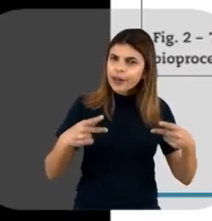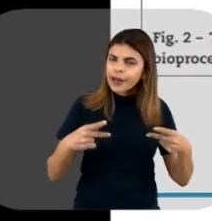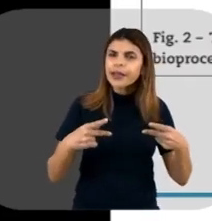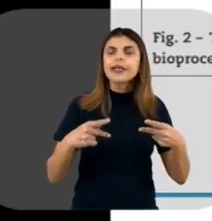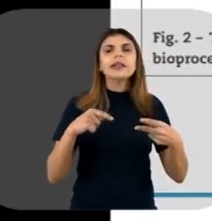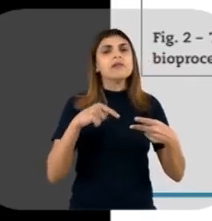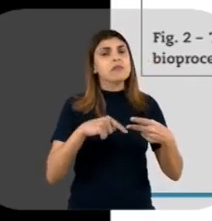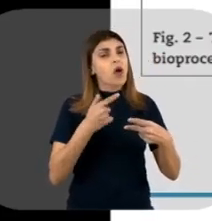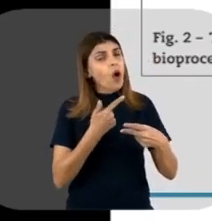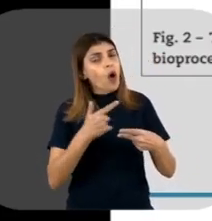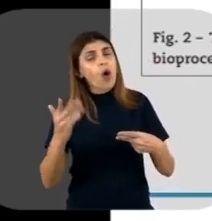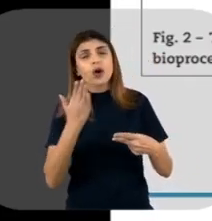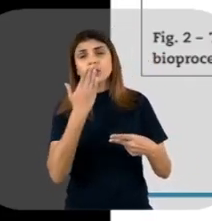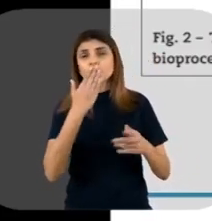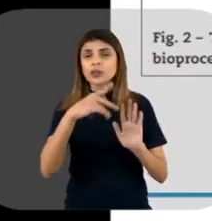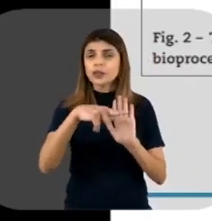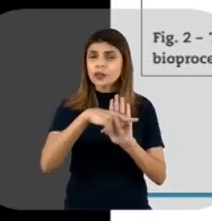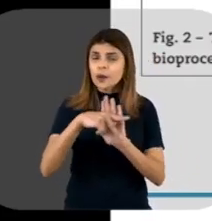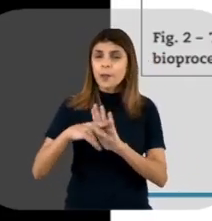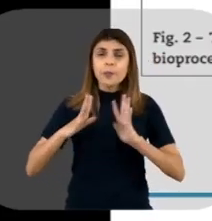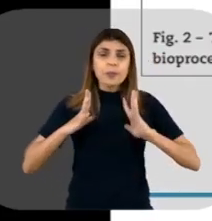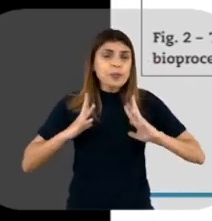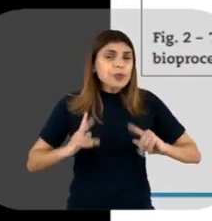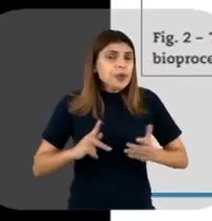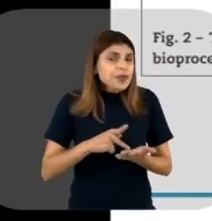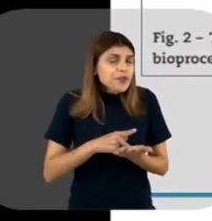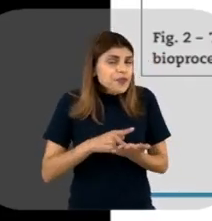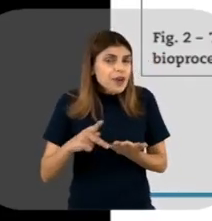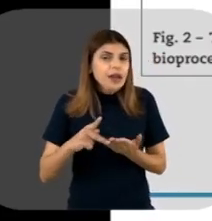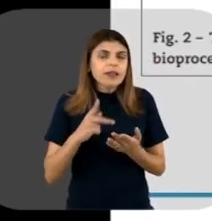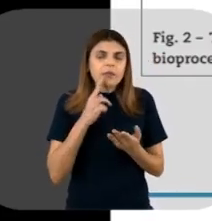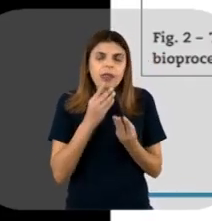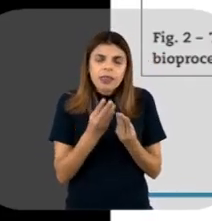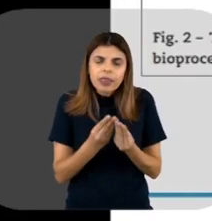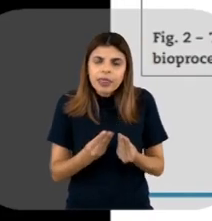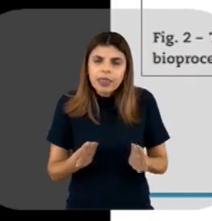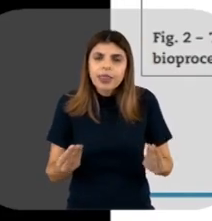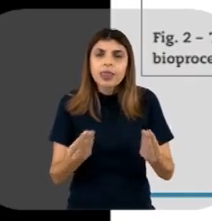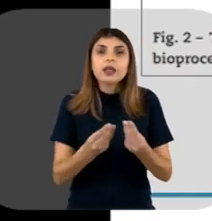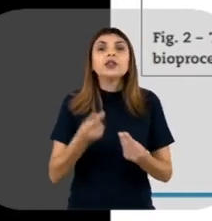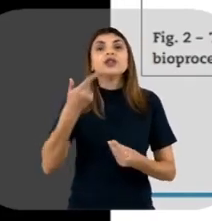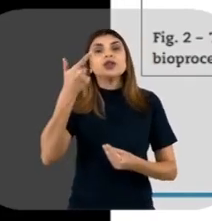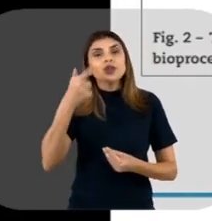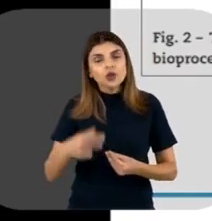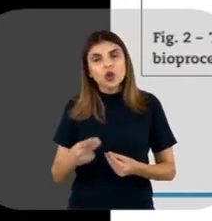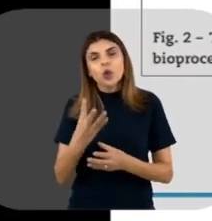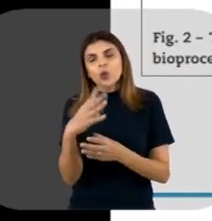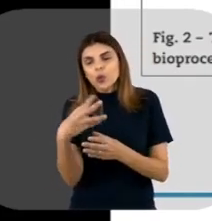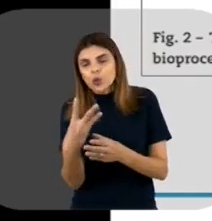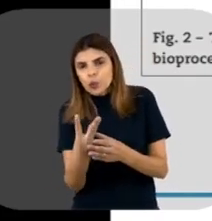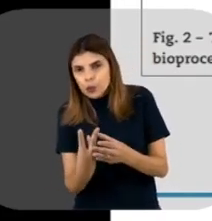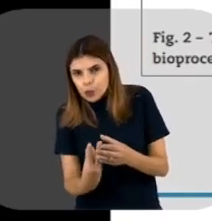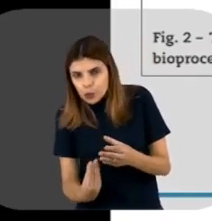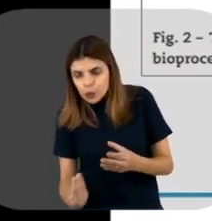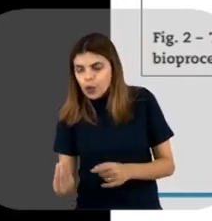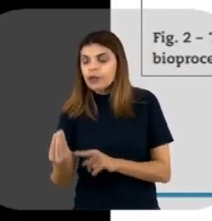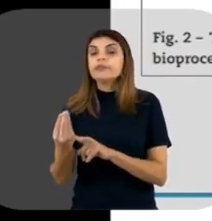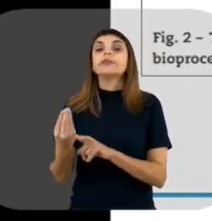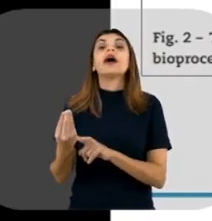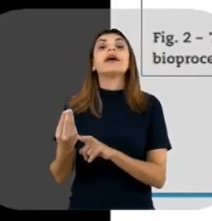Às vezes, uma outra etapa de purificação, que é uma etapa de polimento. Mais uma vez, uma filtração.